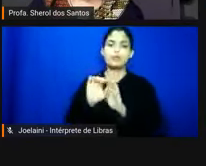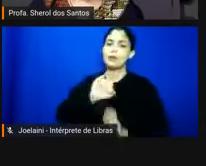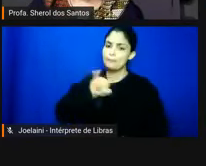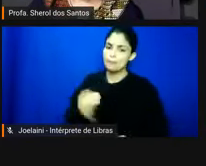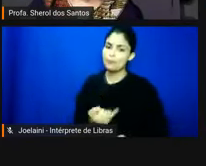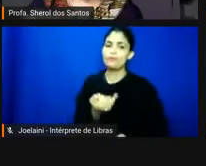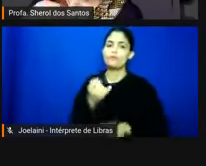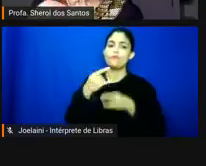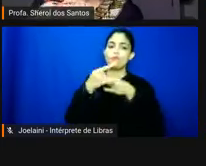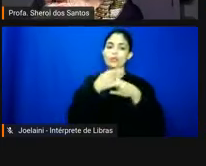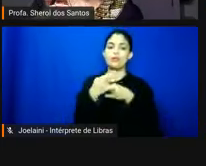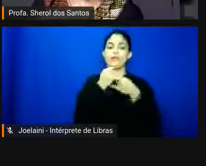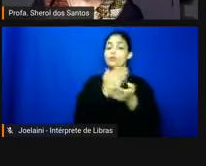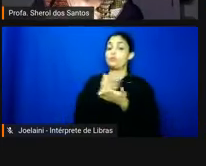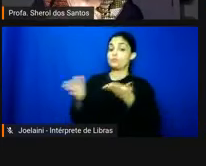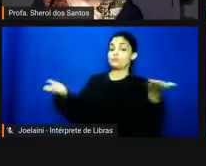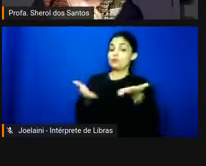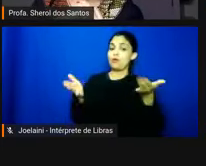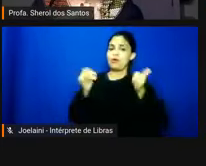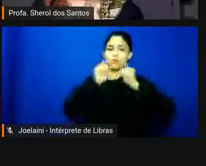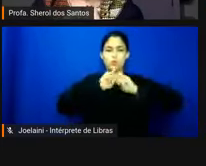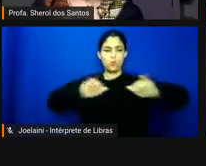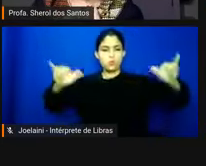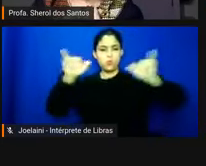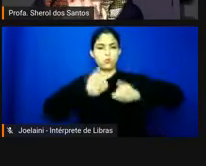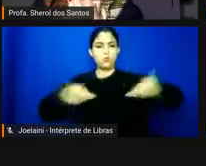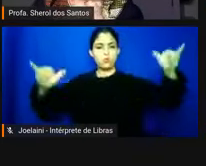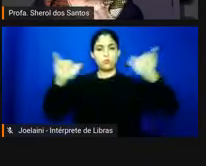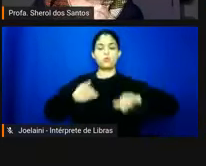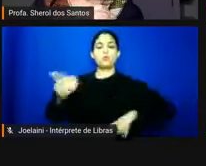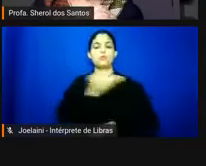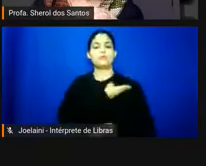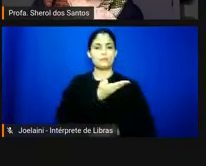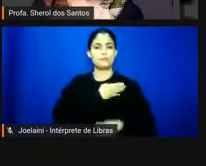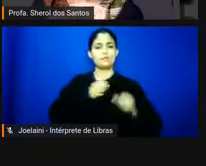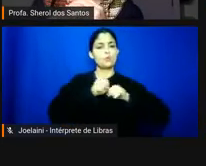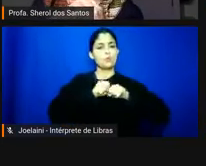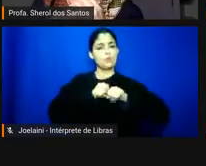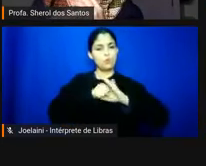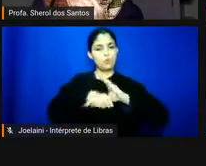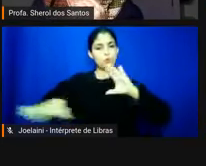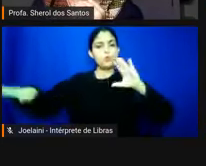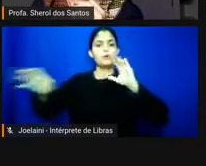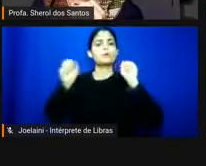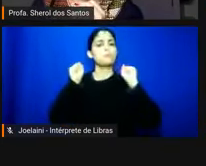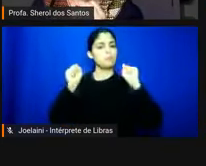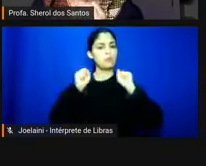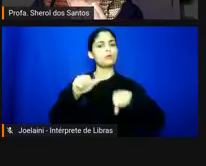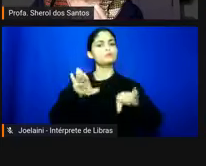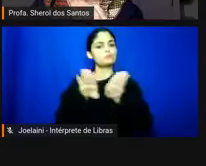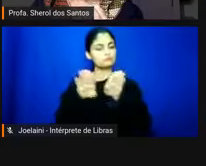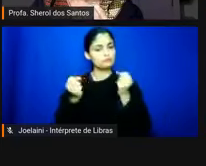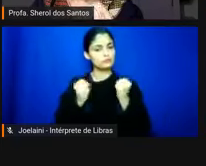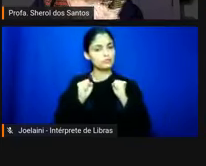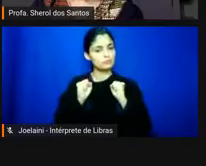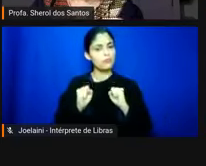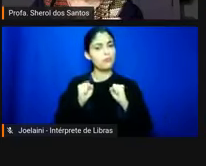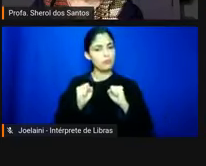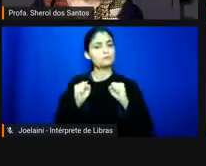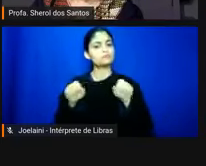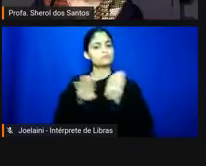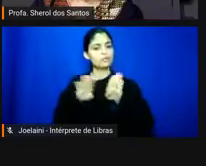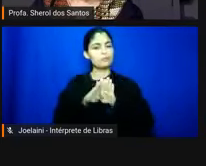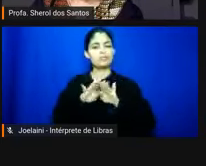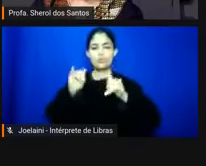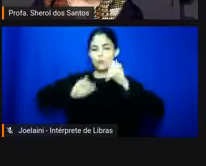live, a recém está começando, e divulguem para os amigos, compartilhem bastante. E podem também ir comentando aí sobre o livro, que já está